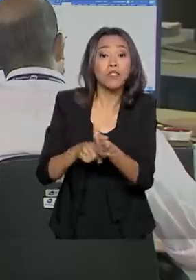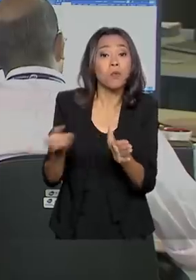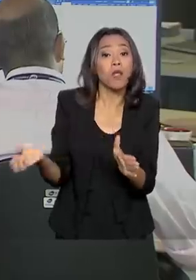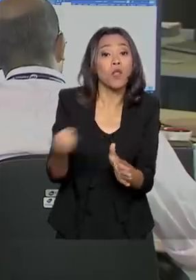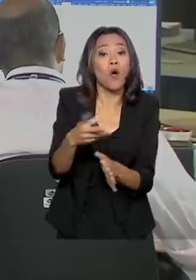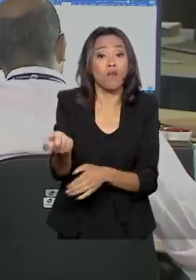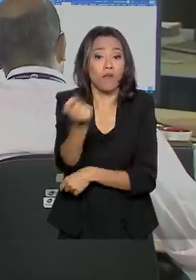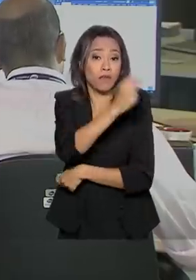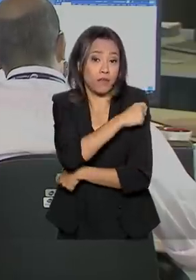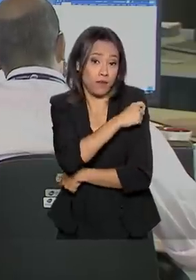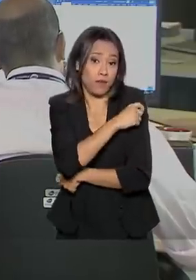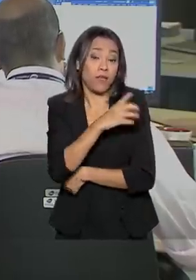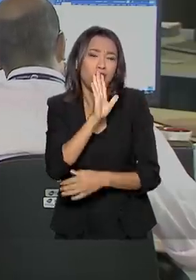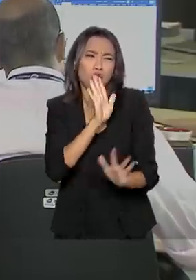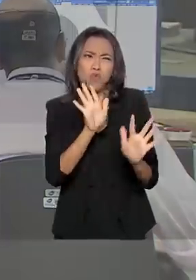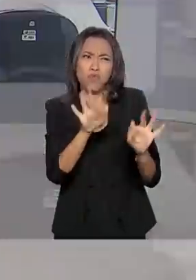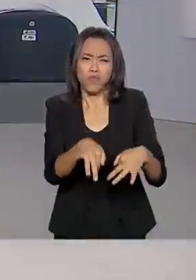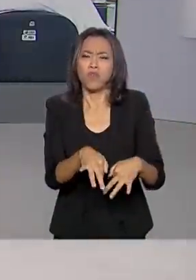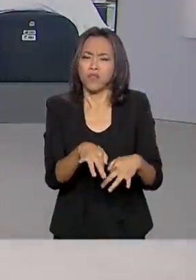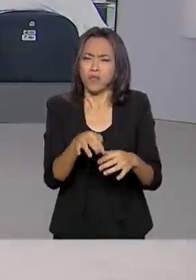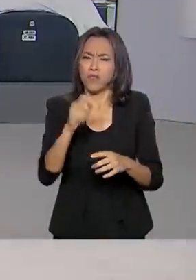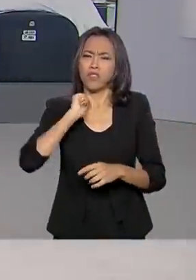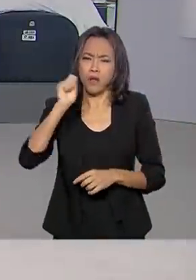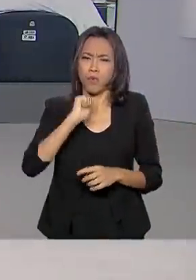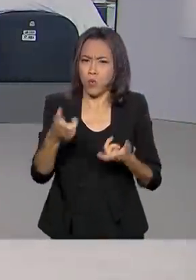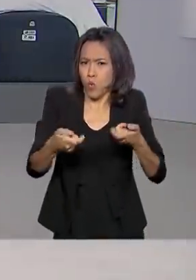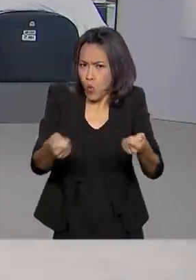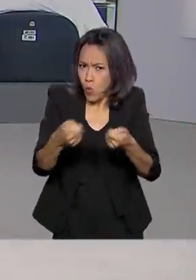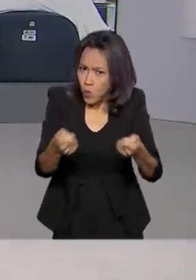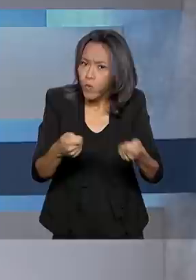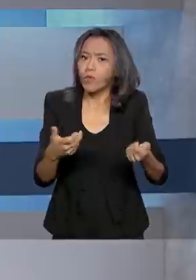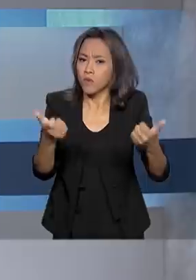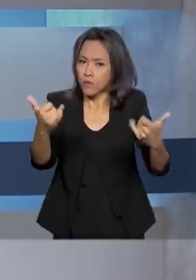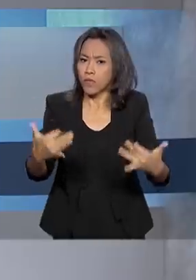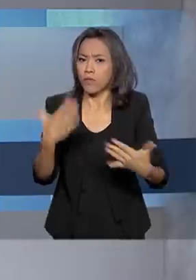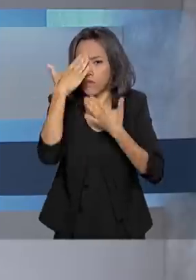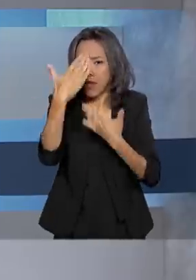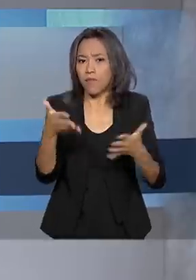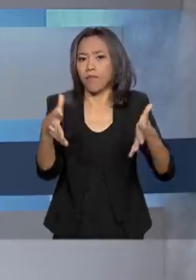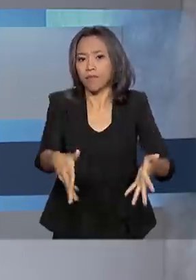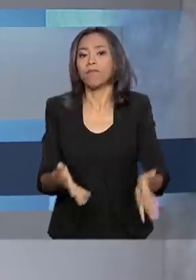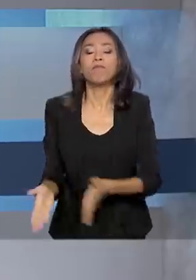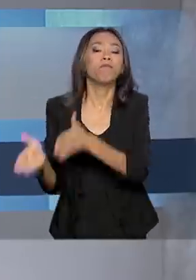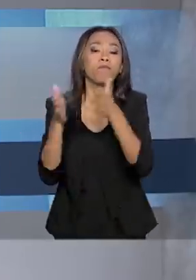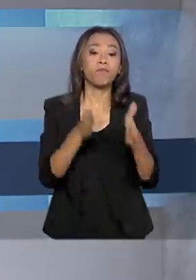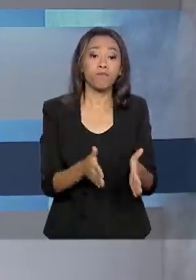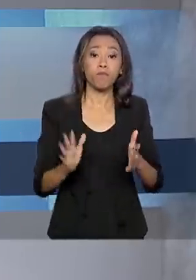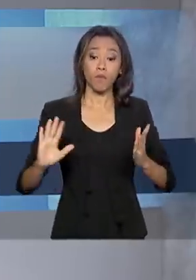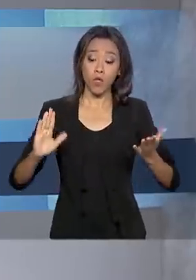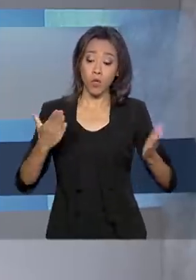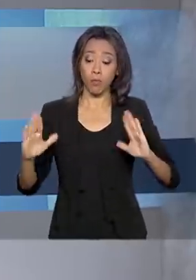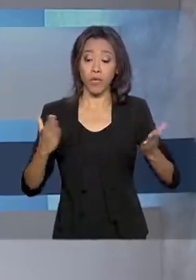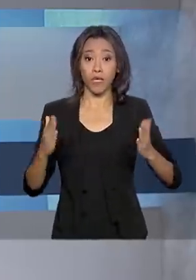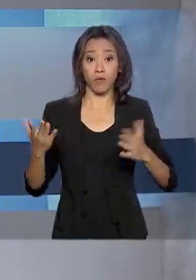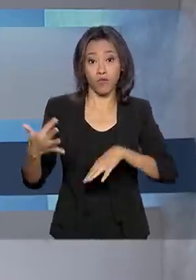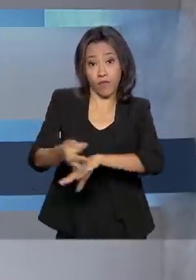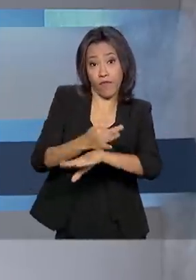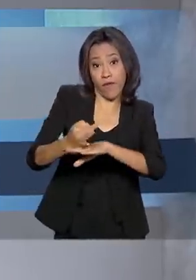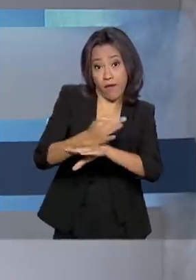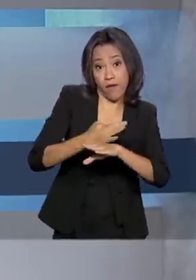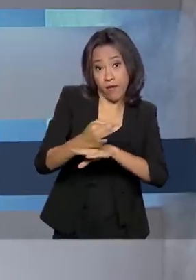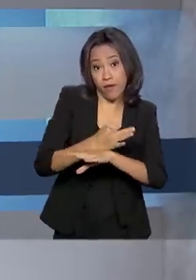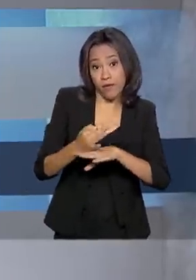no fim de abril. Carla. Obrigada, Alessandra, pela sua participação. Durante o feriado de férias escolares ou feriados